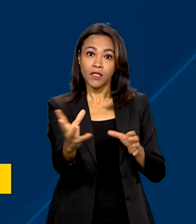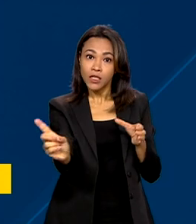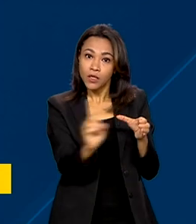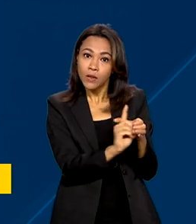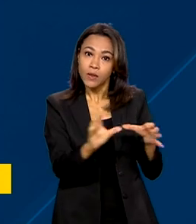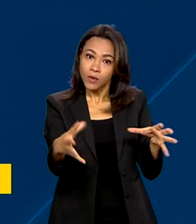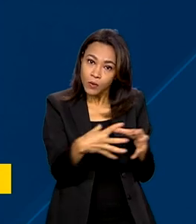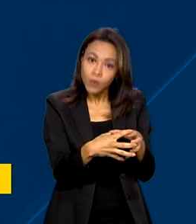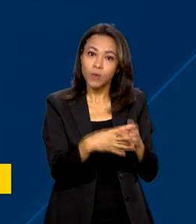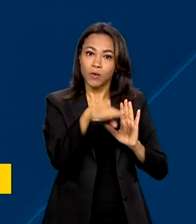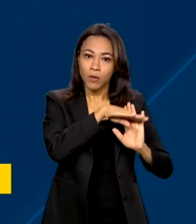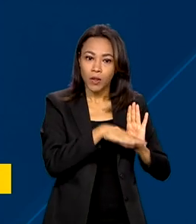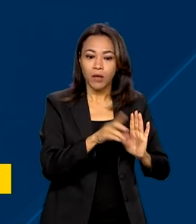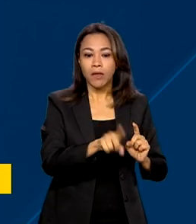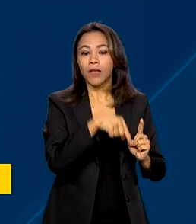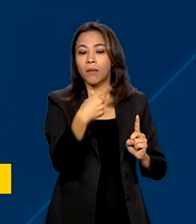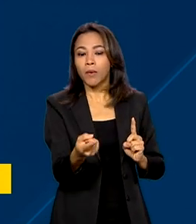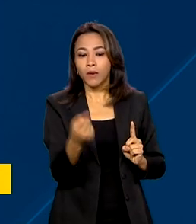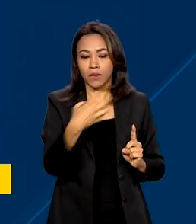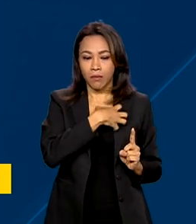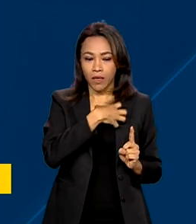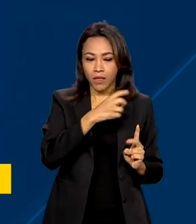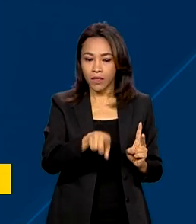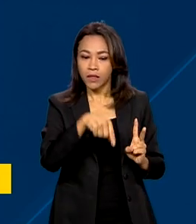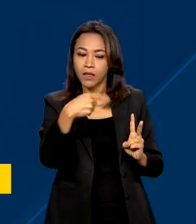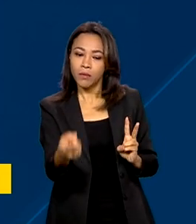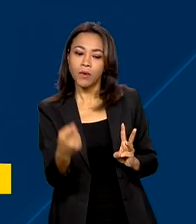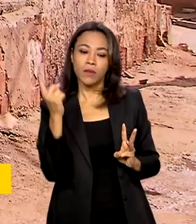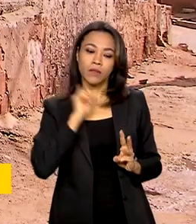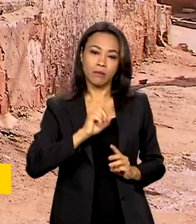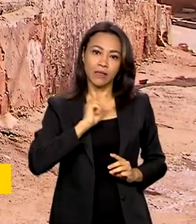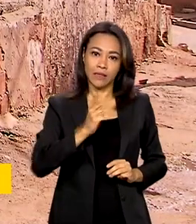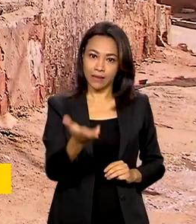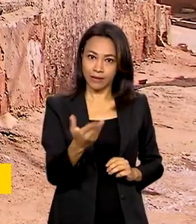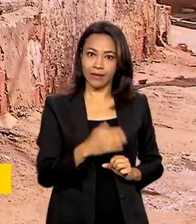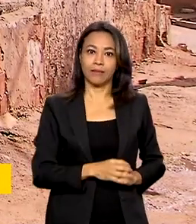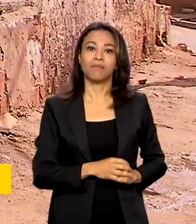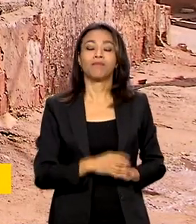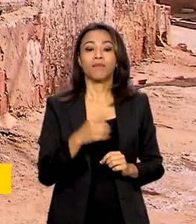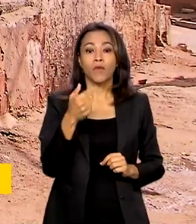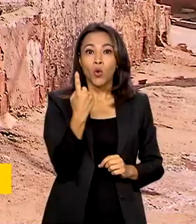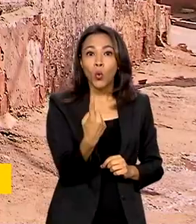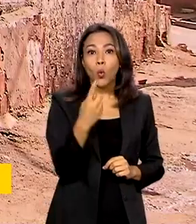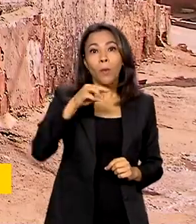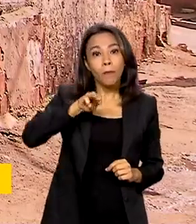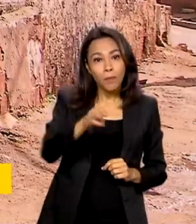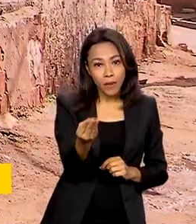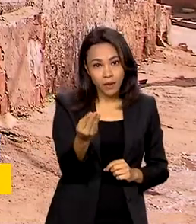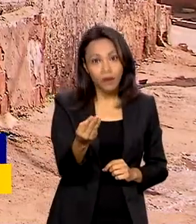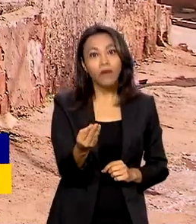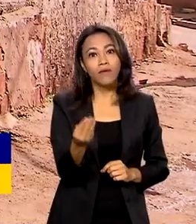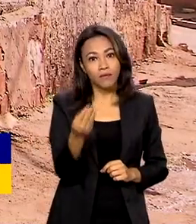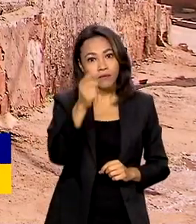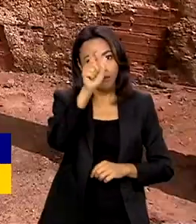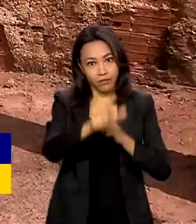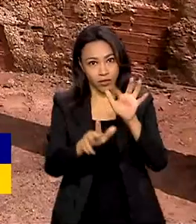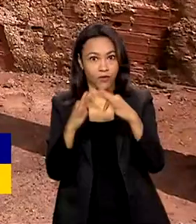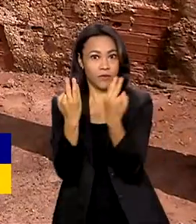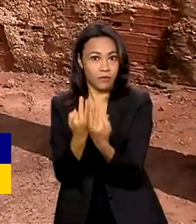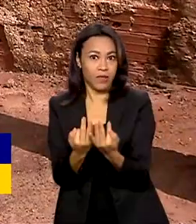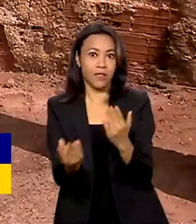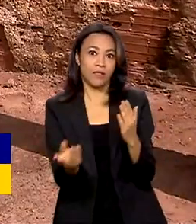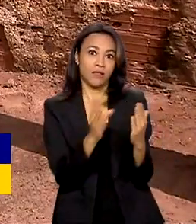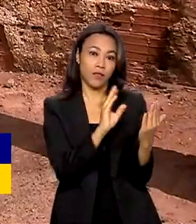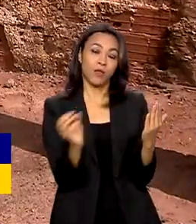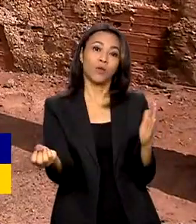Em seguida, aparecem a Bahia e Minas Gerais. Com a inclusão de um milhão de beneficiários neste mês, o